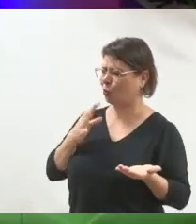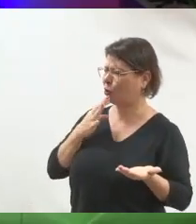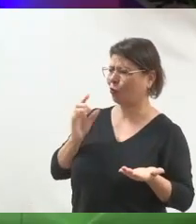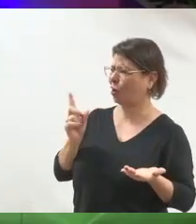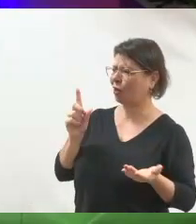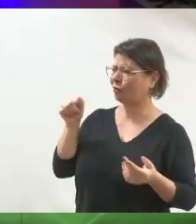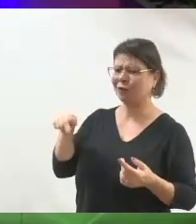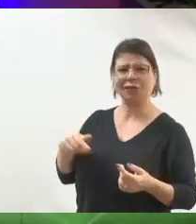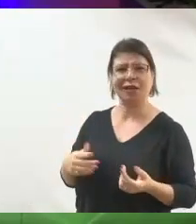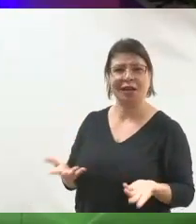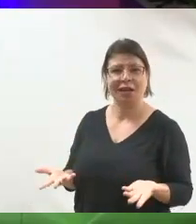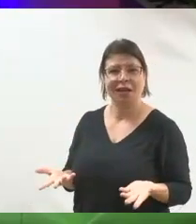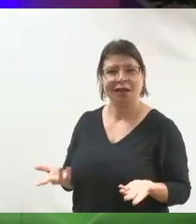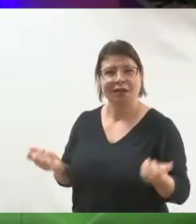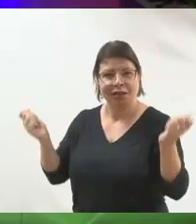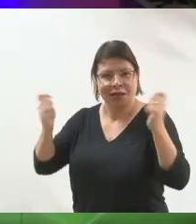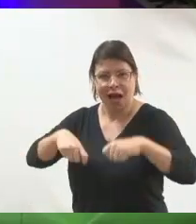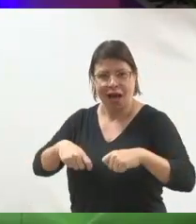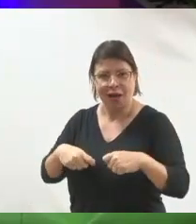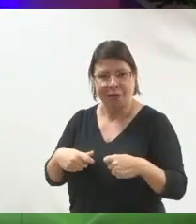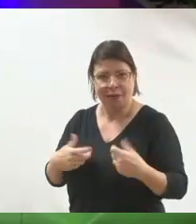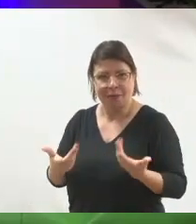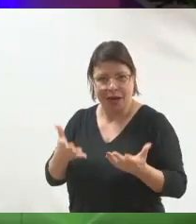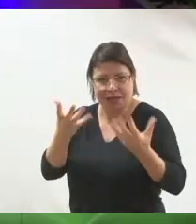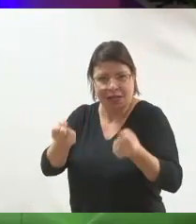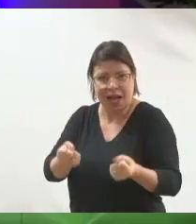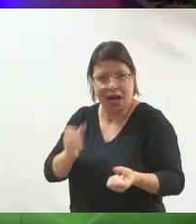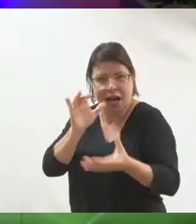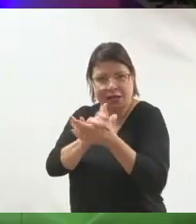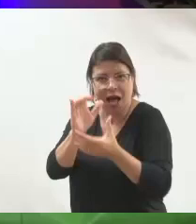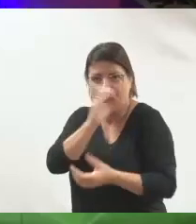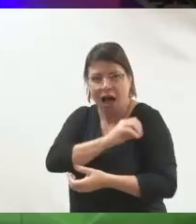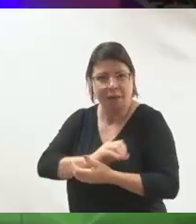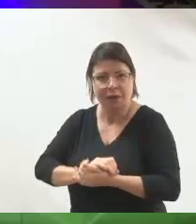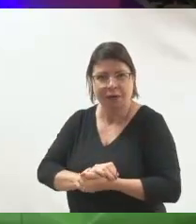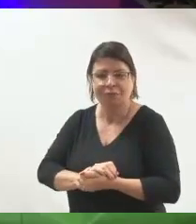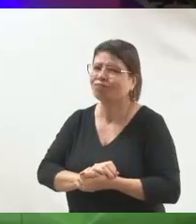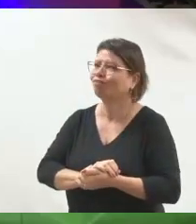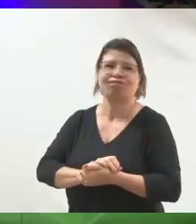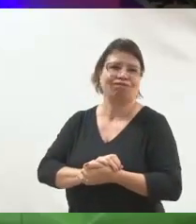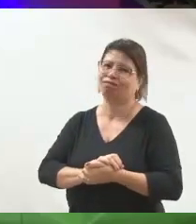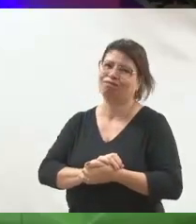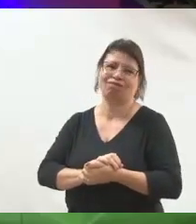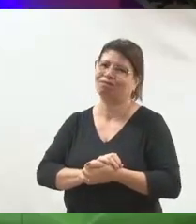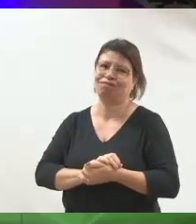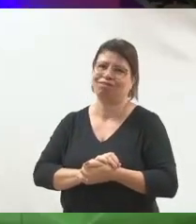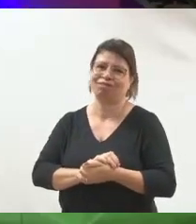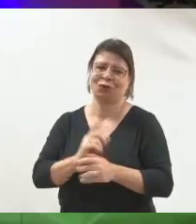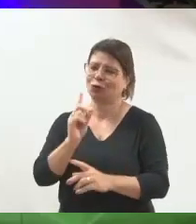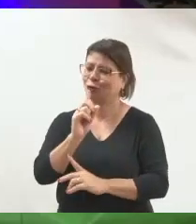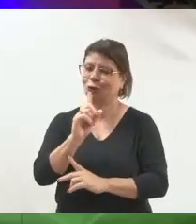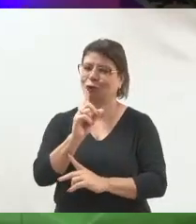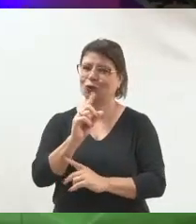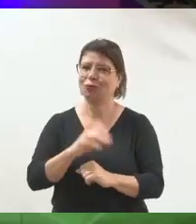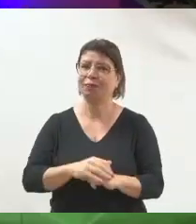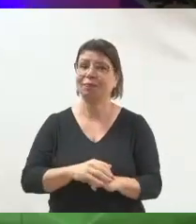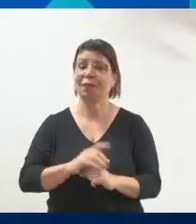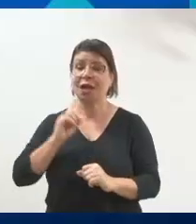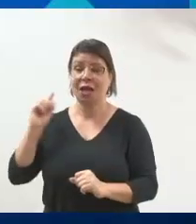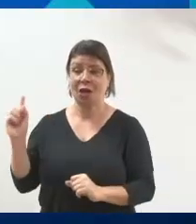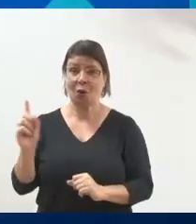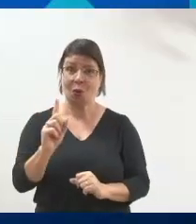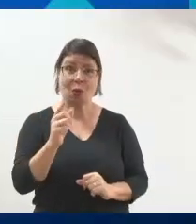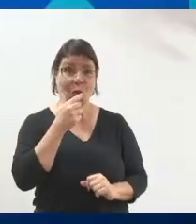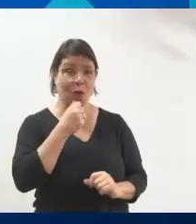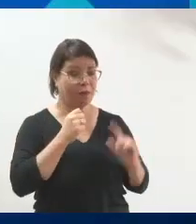a gente pode fazer um trabalho legal juntos ou ficar legal juntos, vamos nos casar. Casamento não acontece assim. A mobilização do